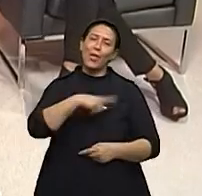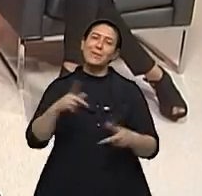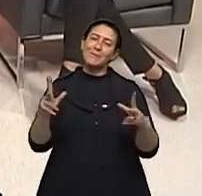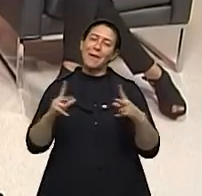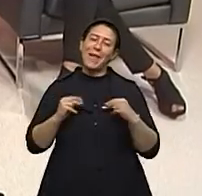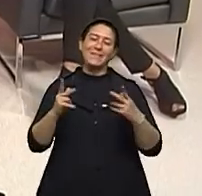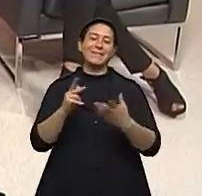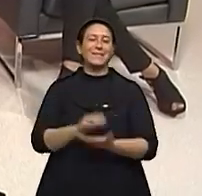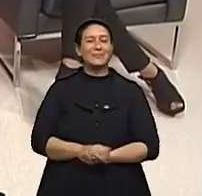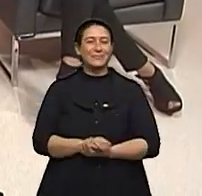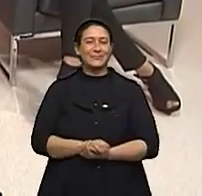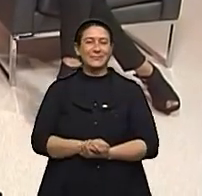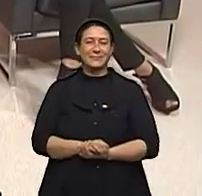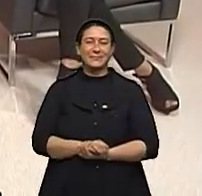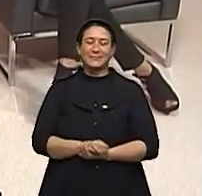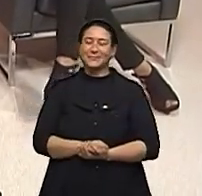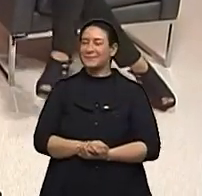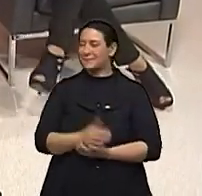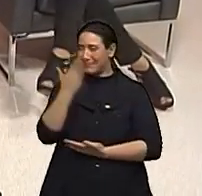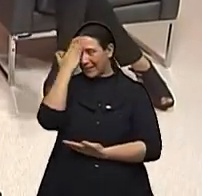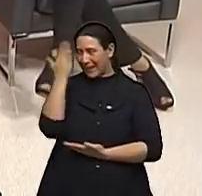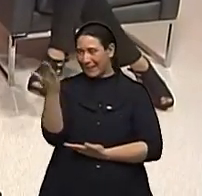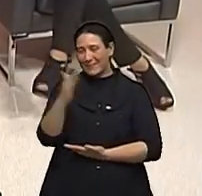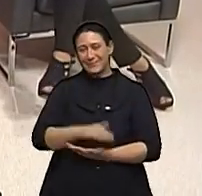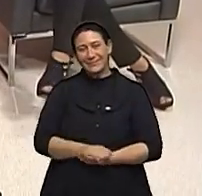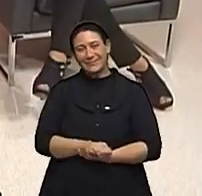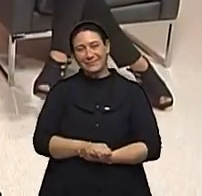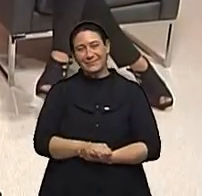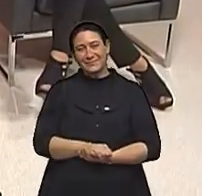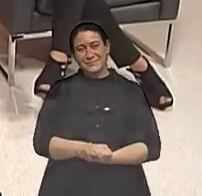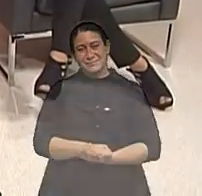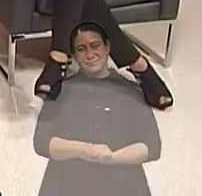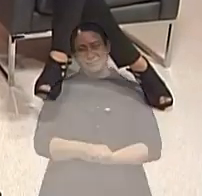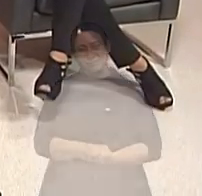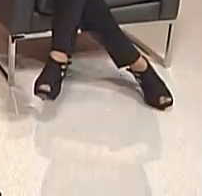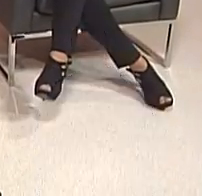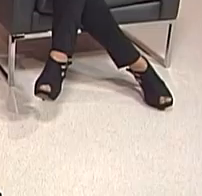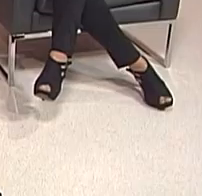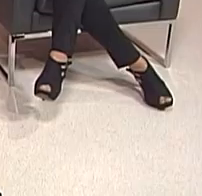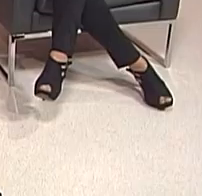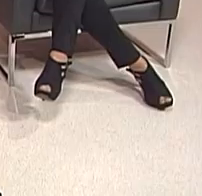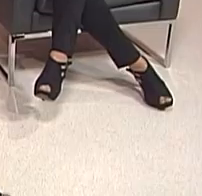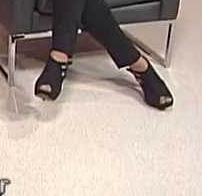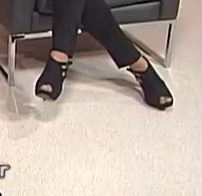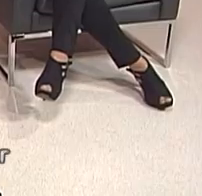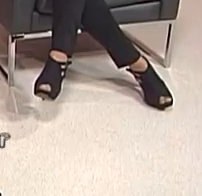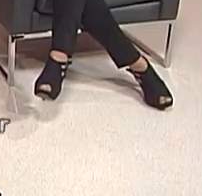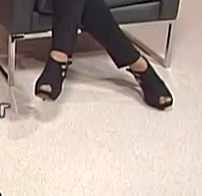merece, não é? Tudo. Obrigada, doutora. Viva bem.